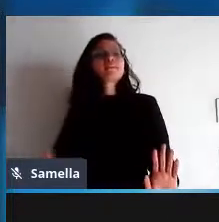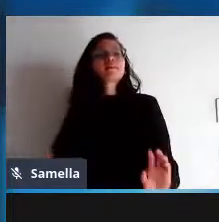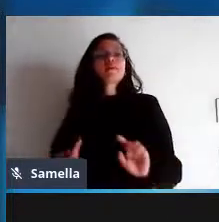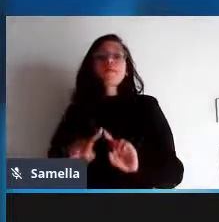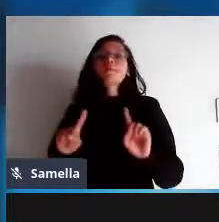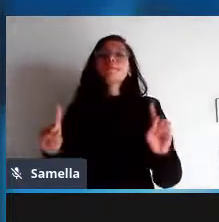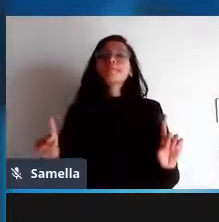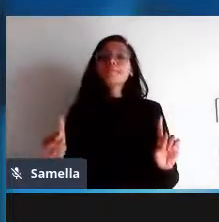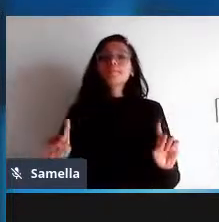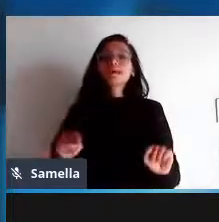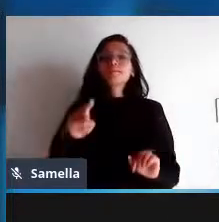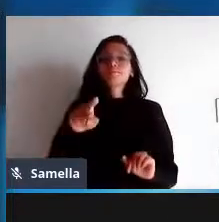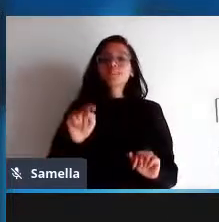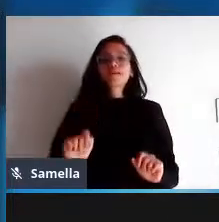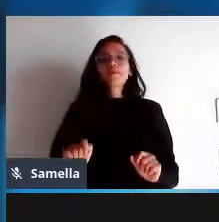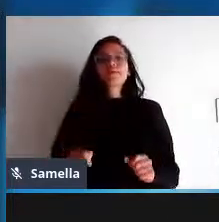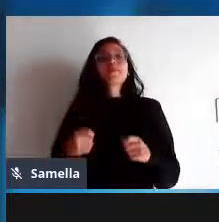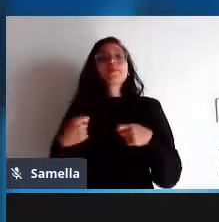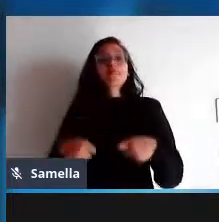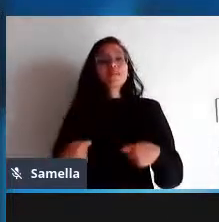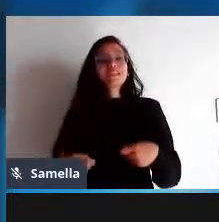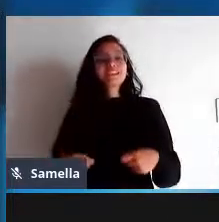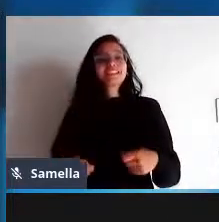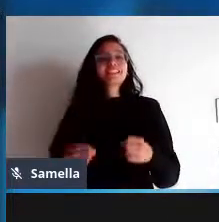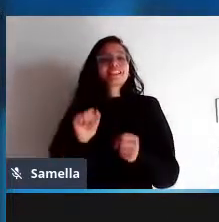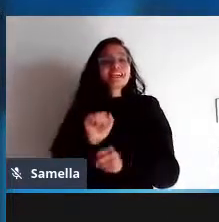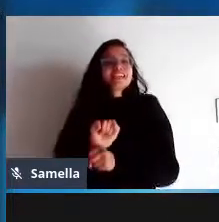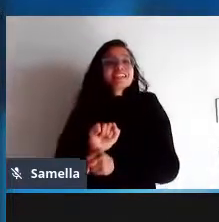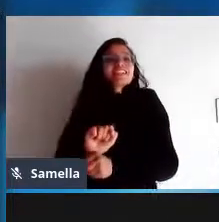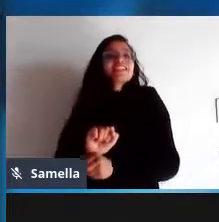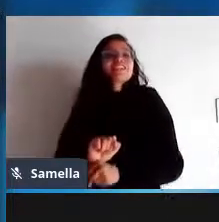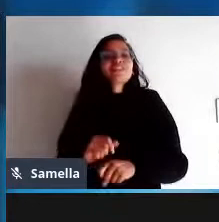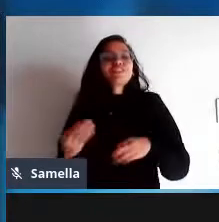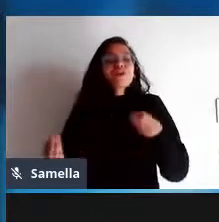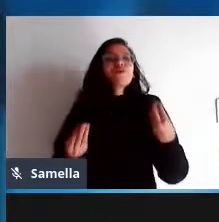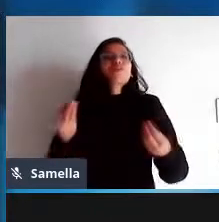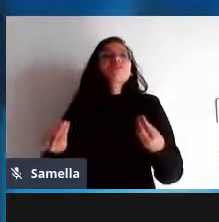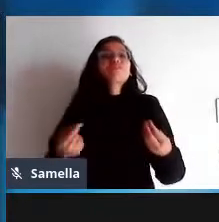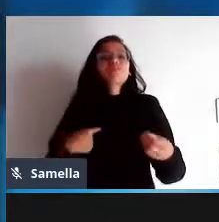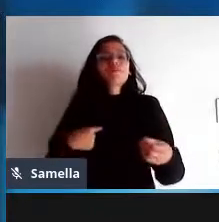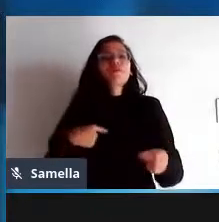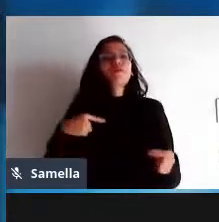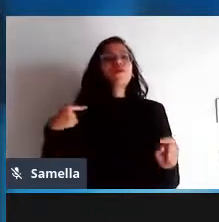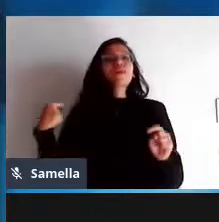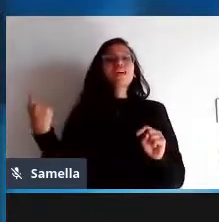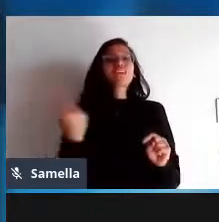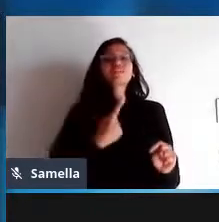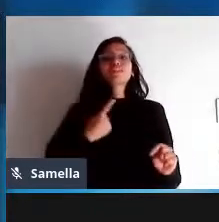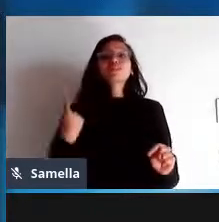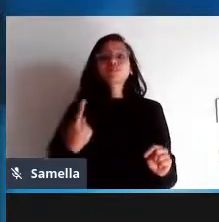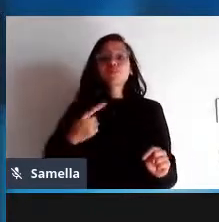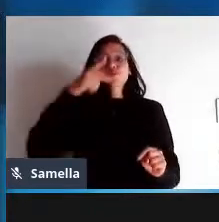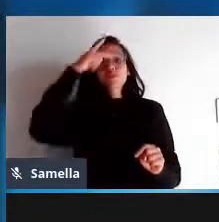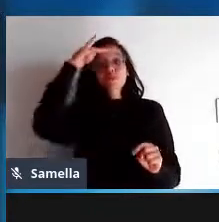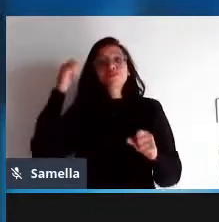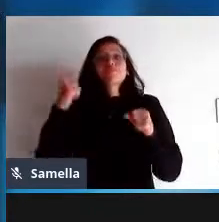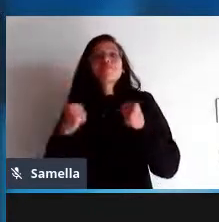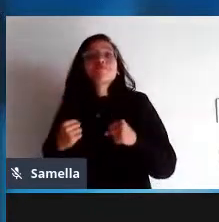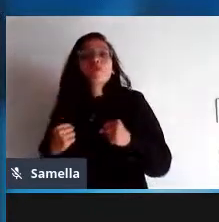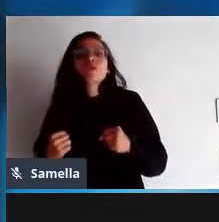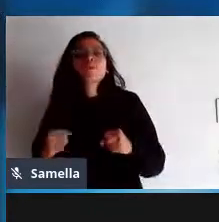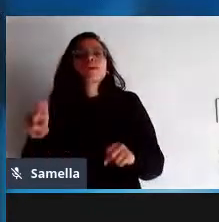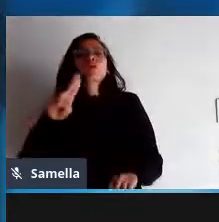programas proprietários que restringem de alguma forma o que elas podem ou não podem fazer com aquele programa